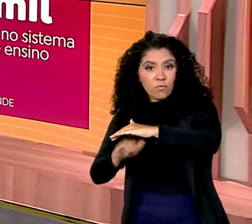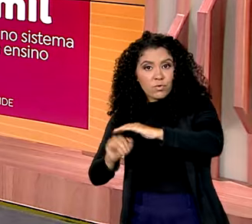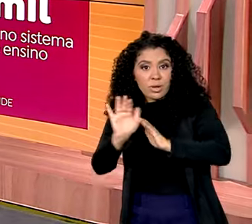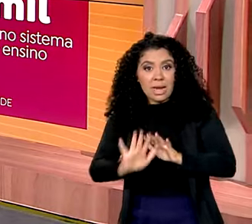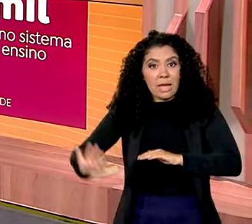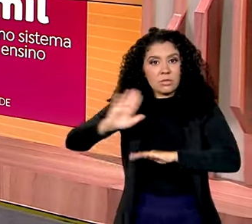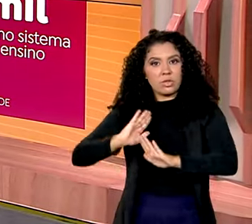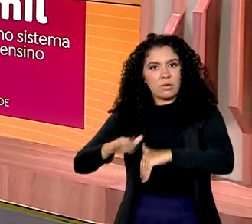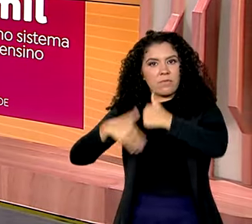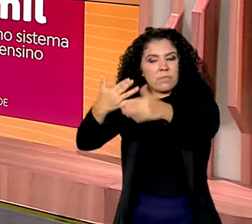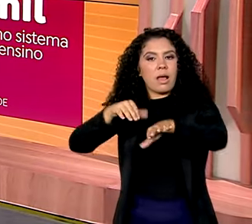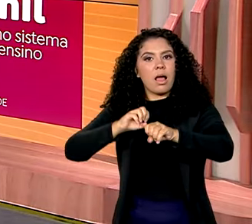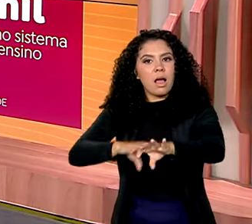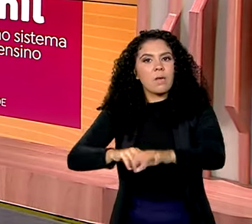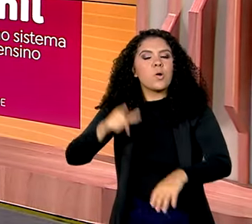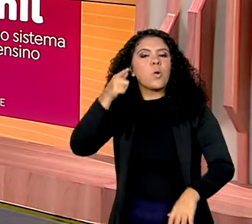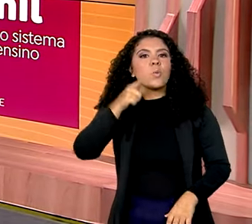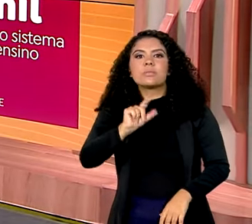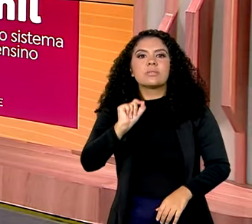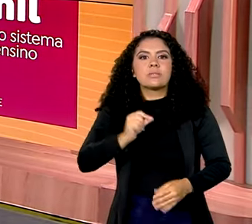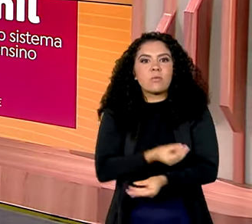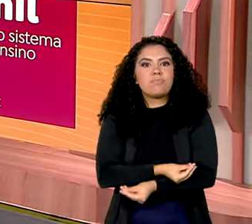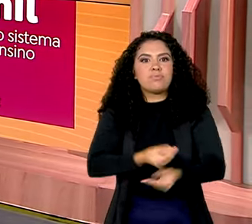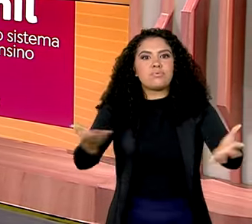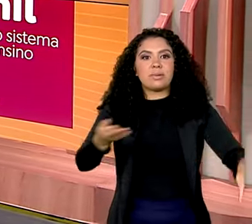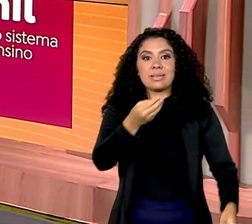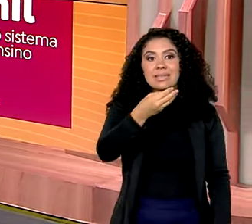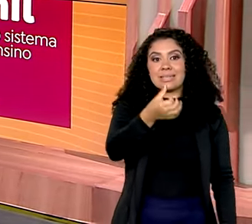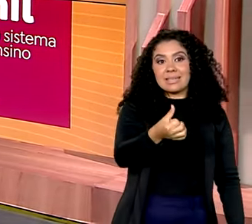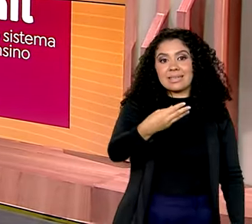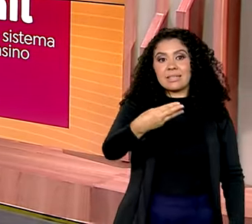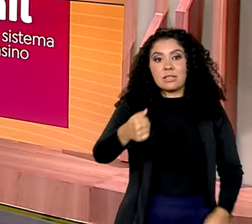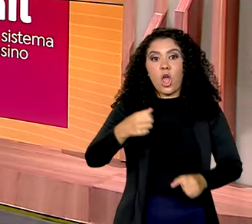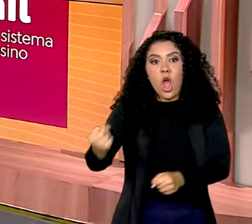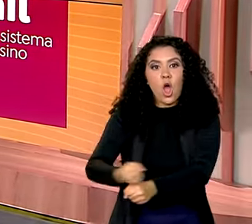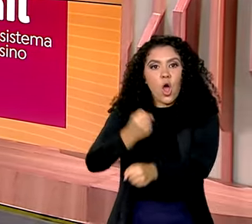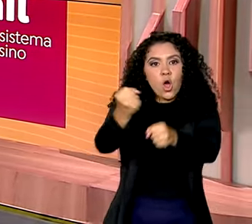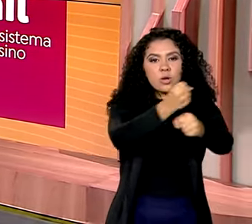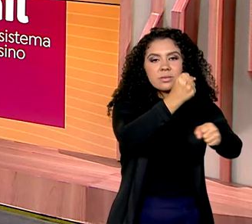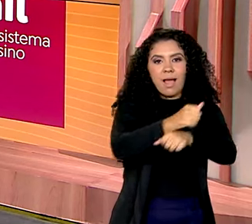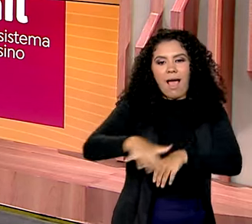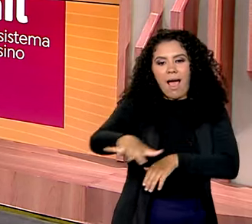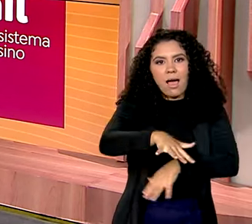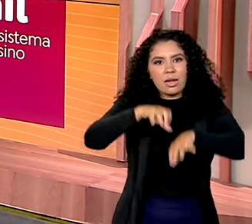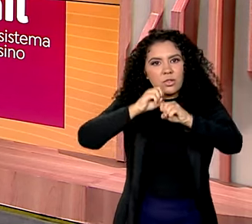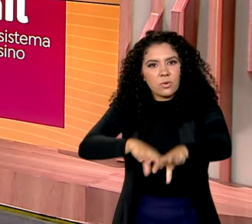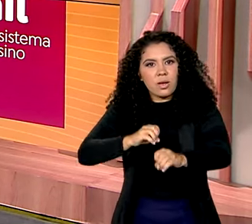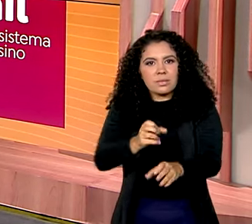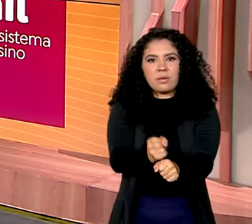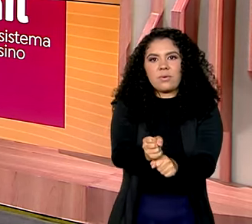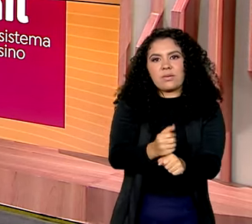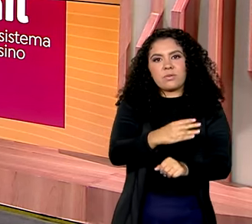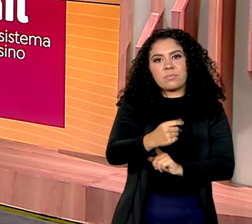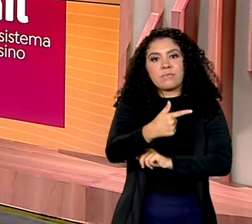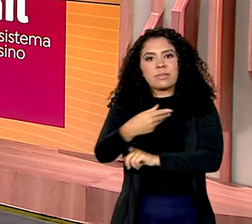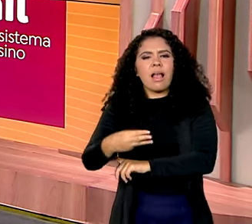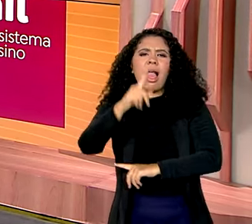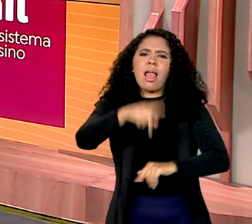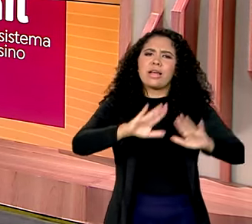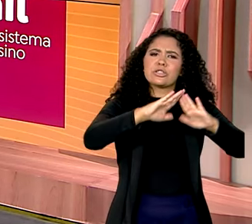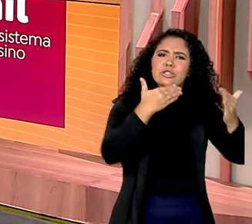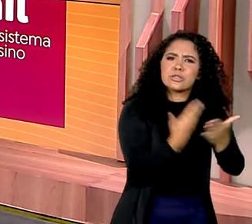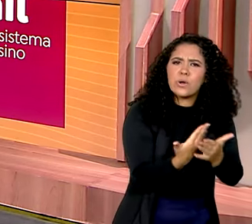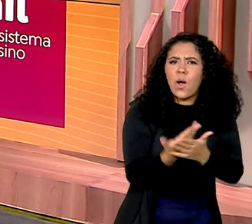que o governo conseguiu entregar 631 obras em 2023. São escolas,